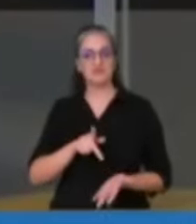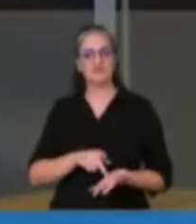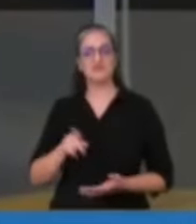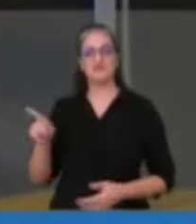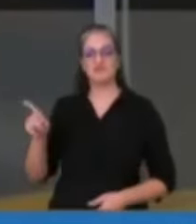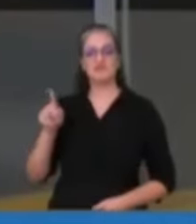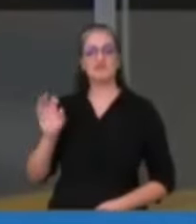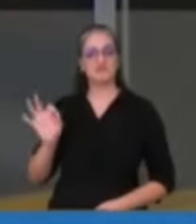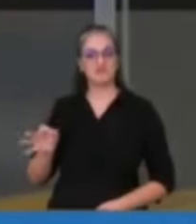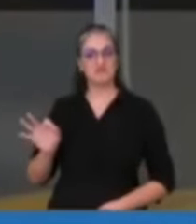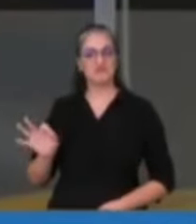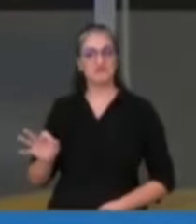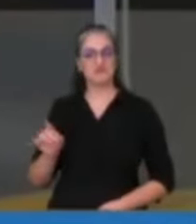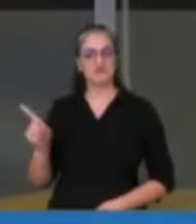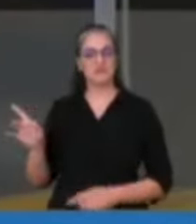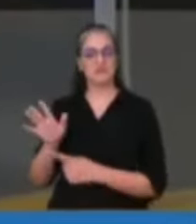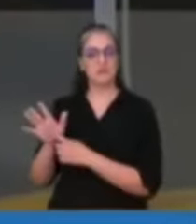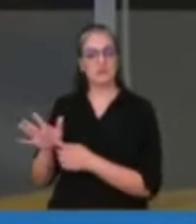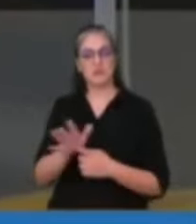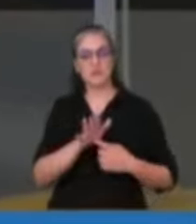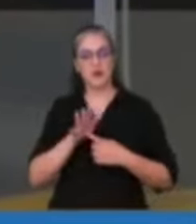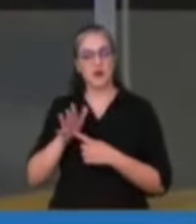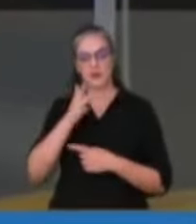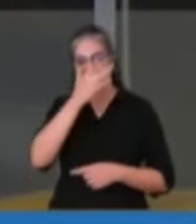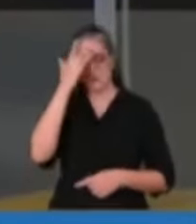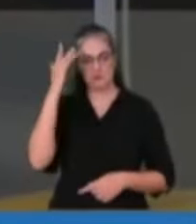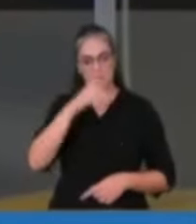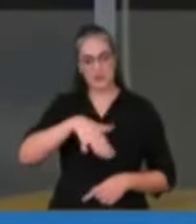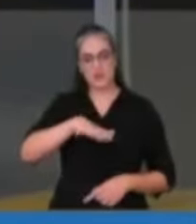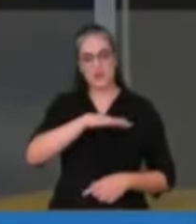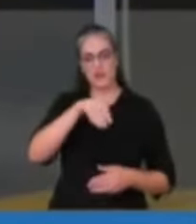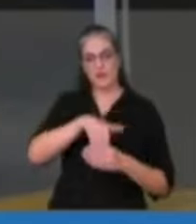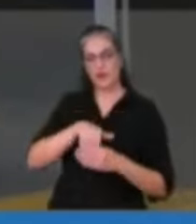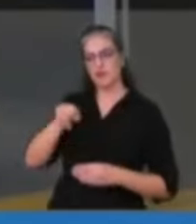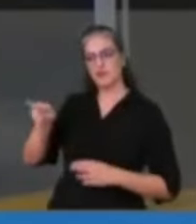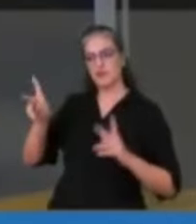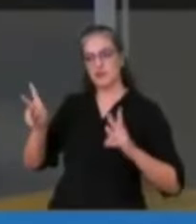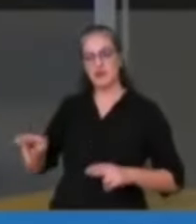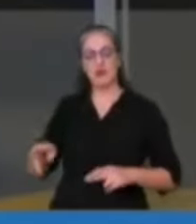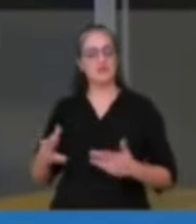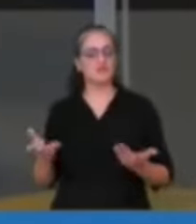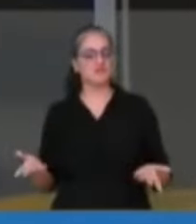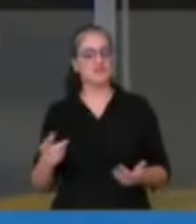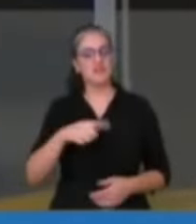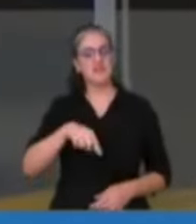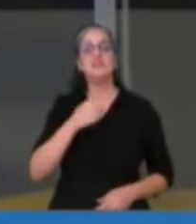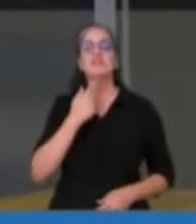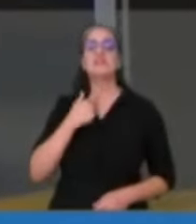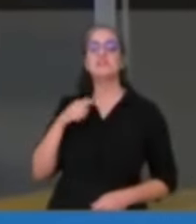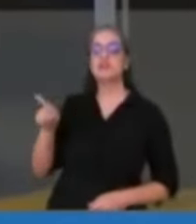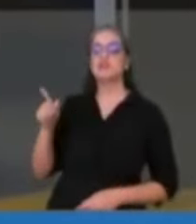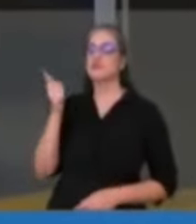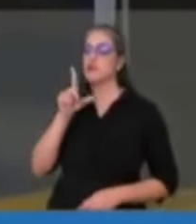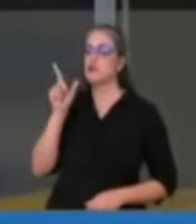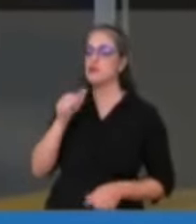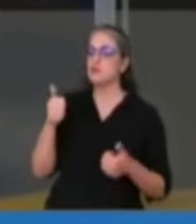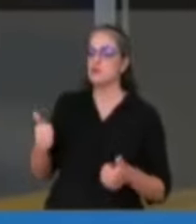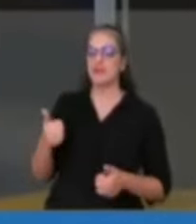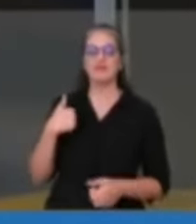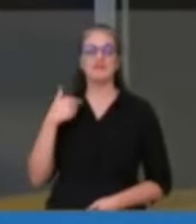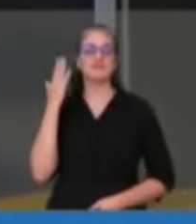exemplo para essa galera que votou em você. Eles desejam o seu sucesso e a gente sabe por quê.